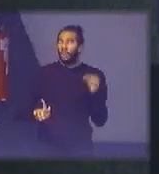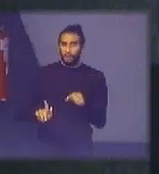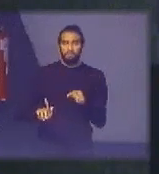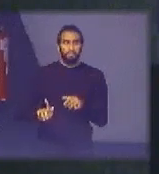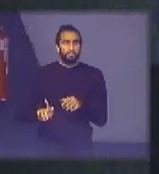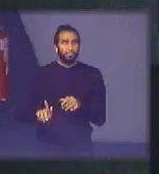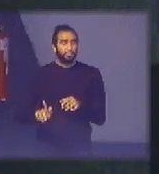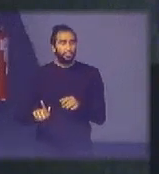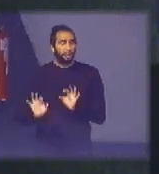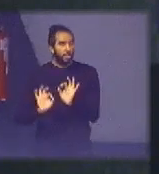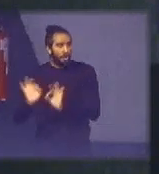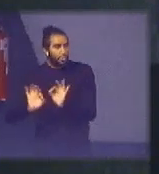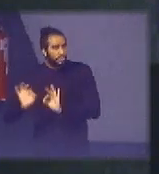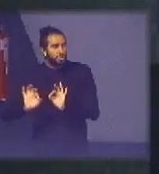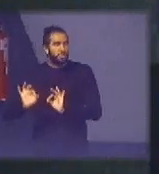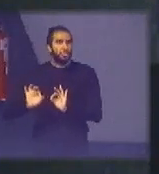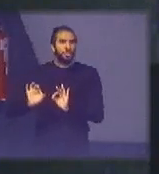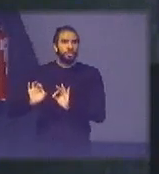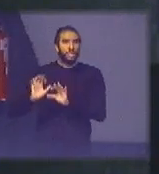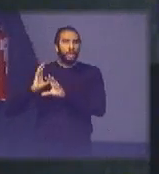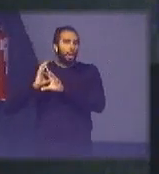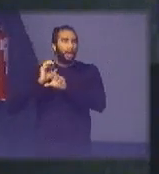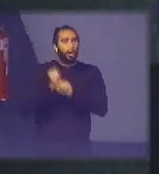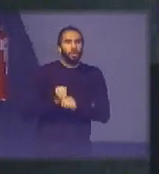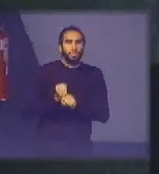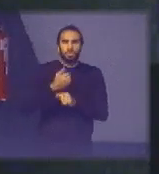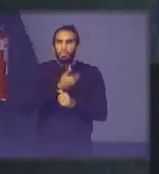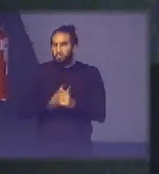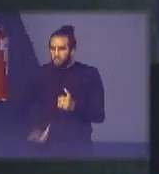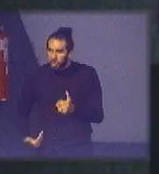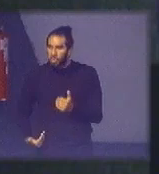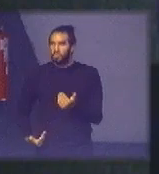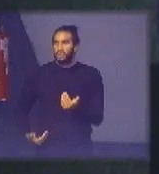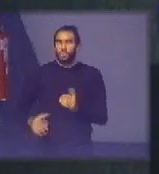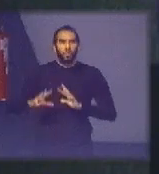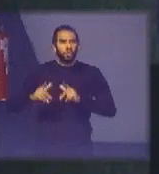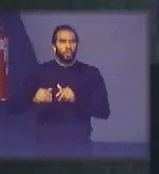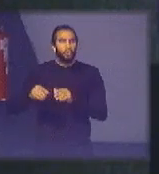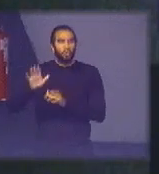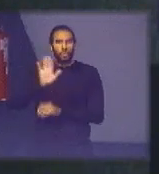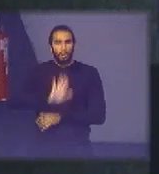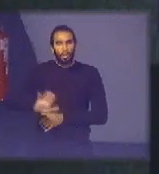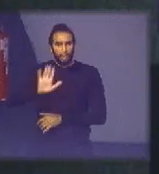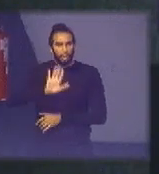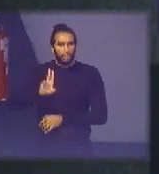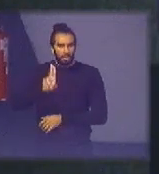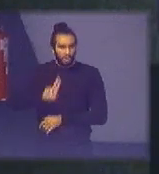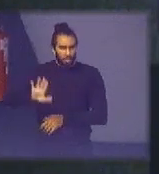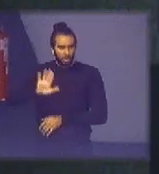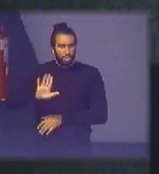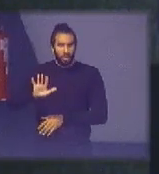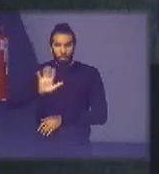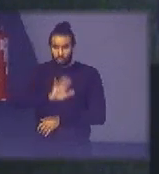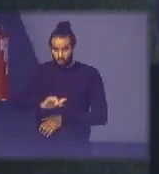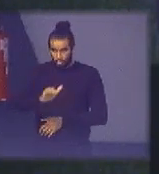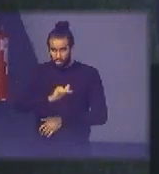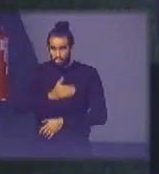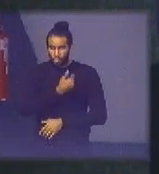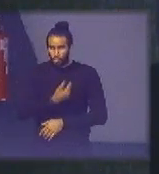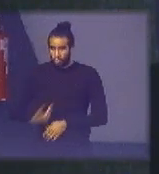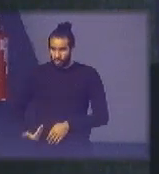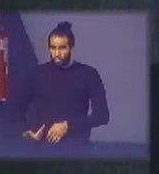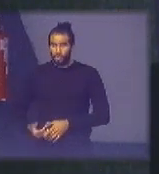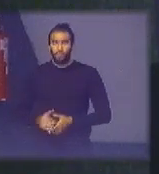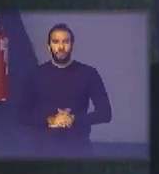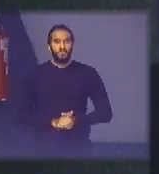de compras públicas e transferências voluntárias da União no Poder Executivo Federal inclusive aqui